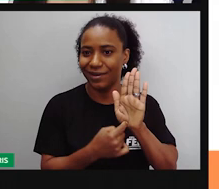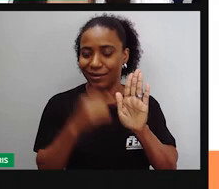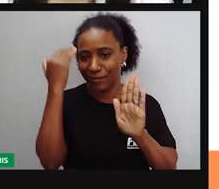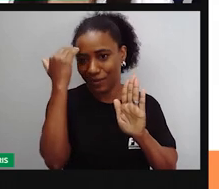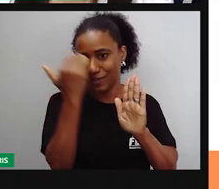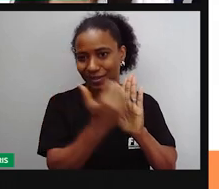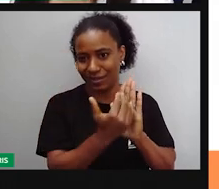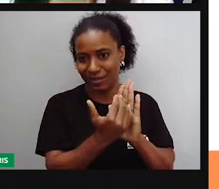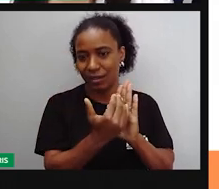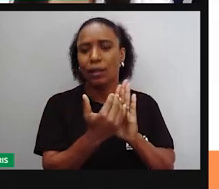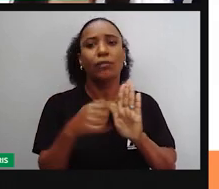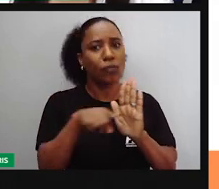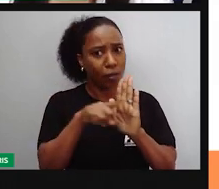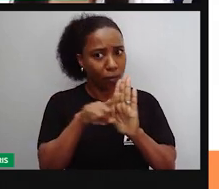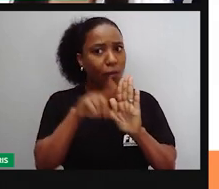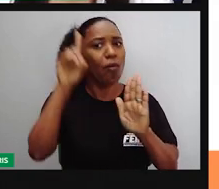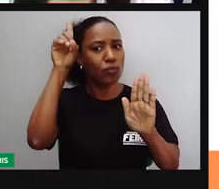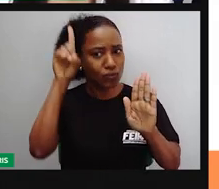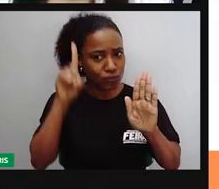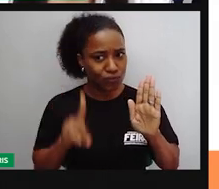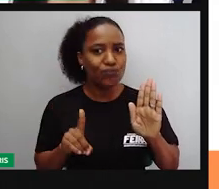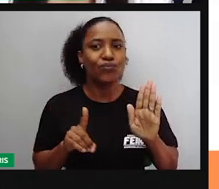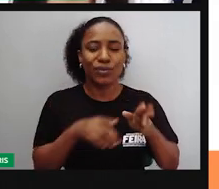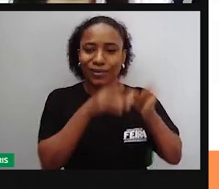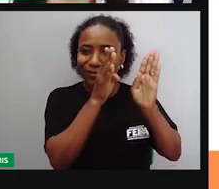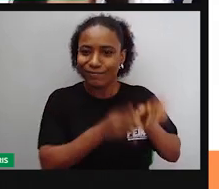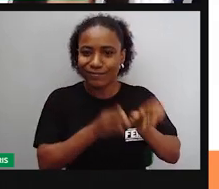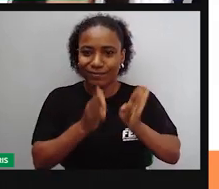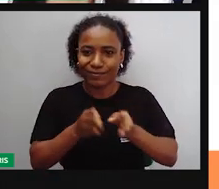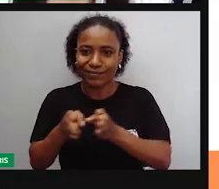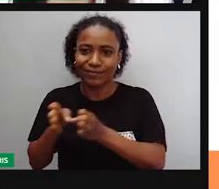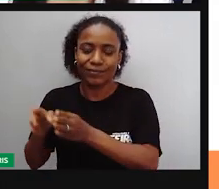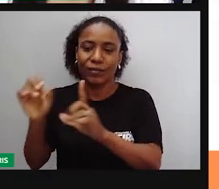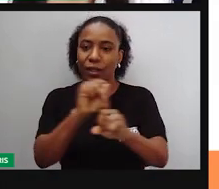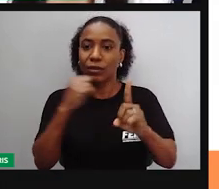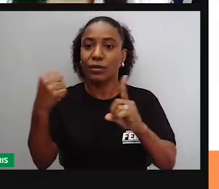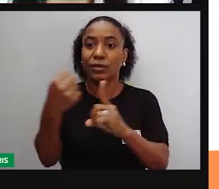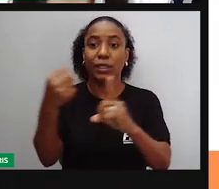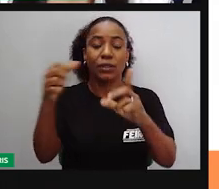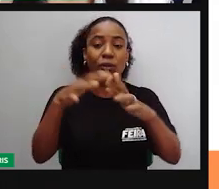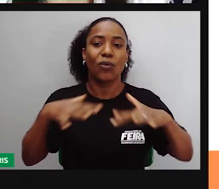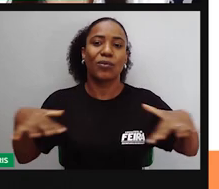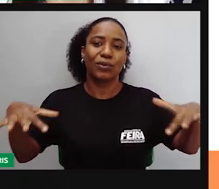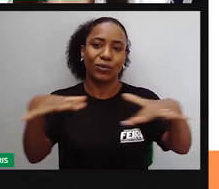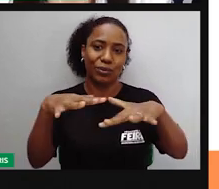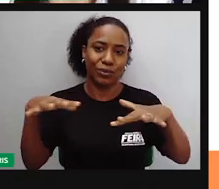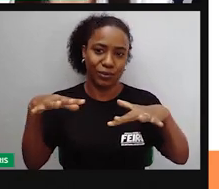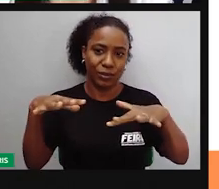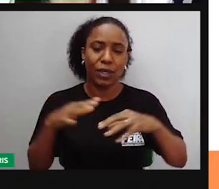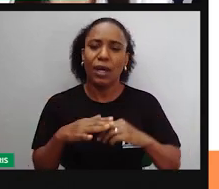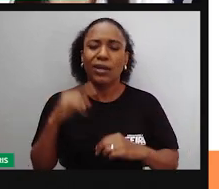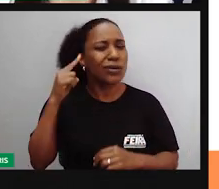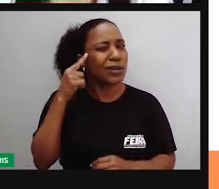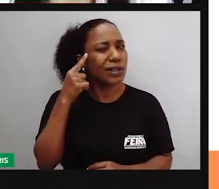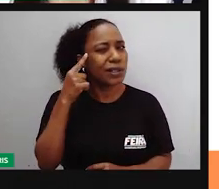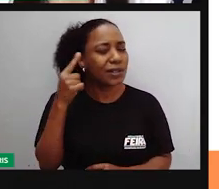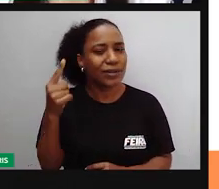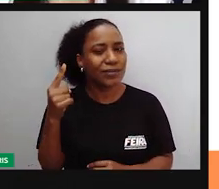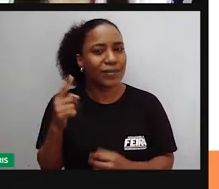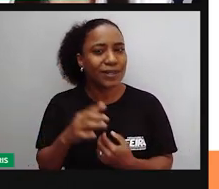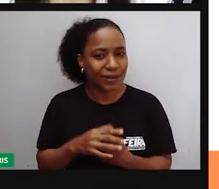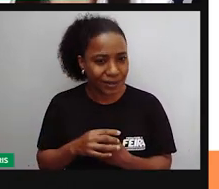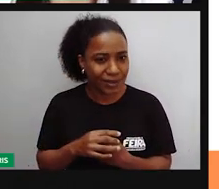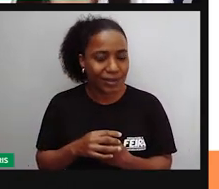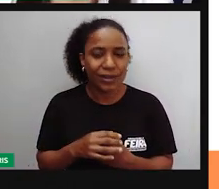Que mantém, organiza uma sociedade. E a gente volta e lembra, né? O quanto aí a